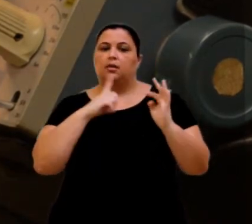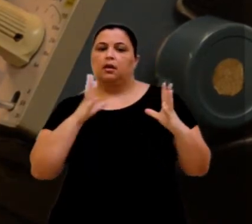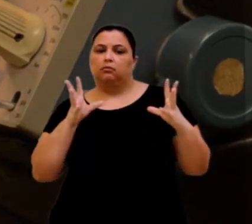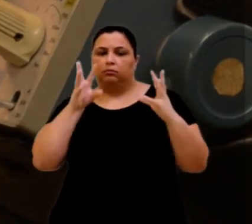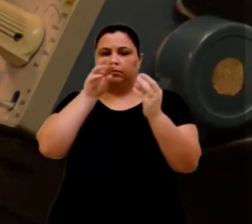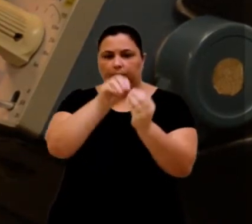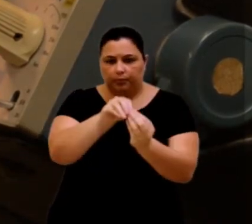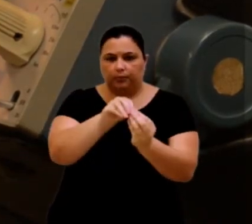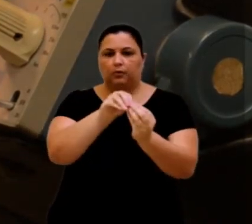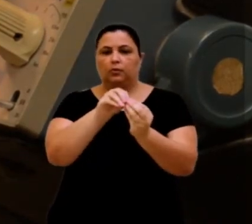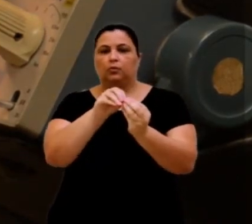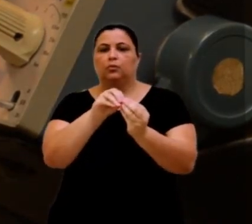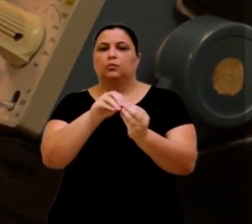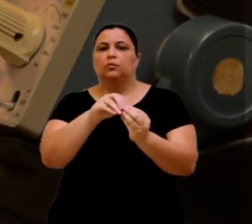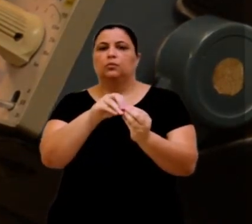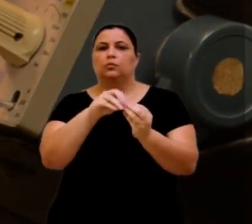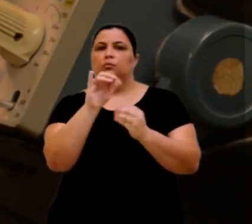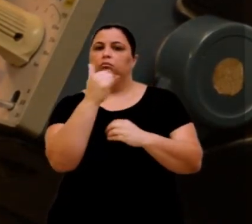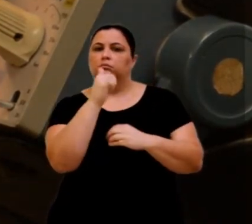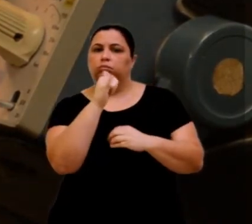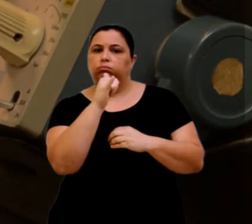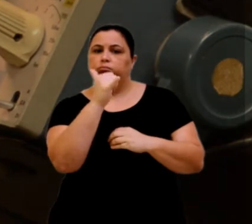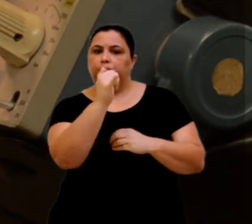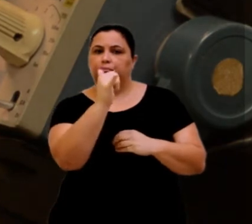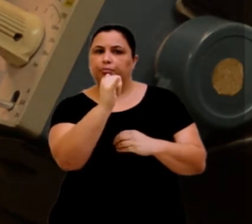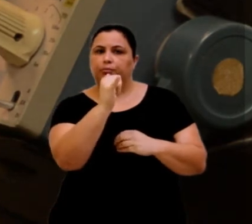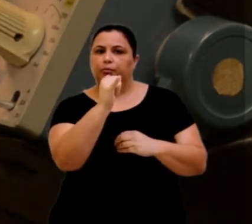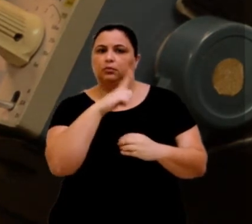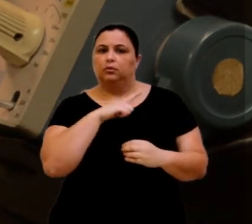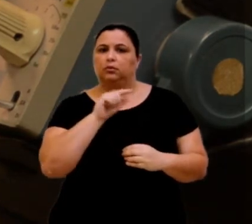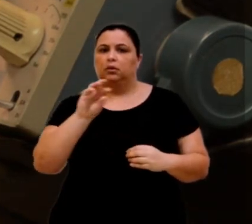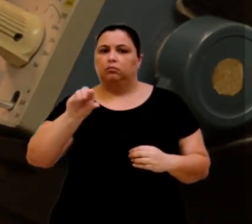integrada às funcionalidades da lousa a partir de uma interface de controle.